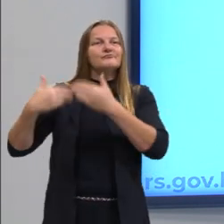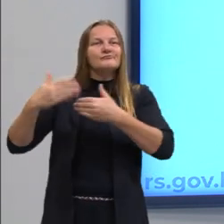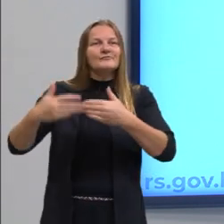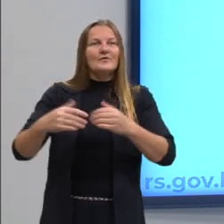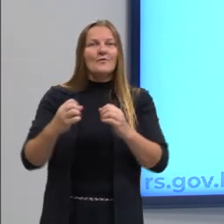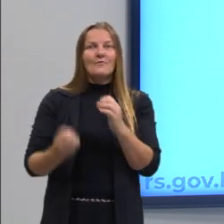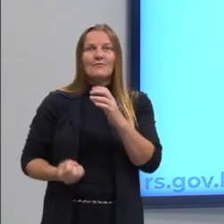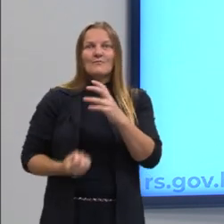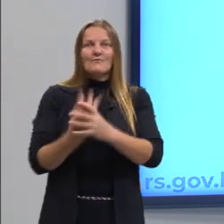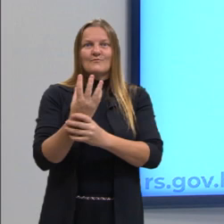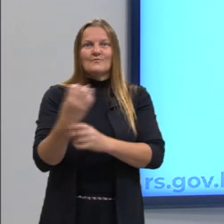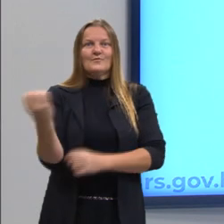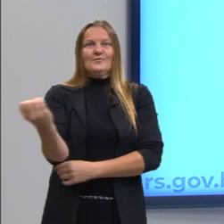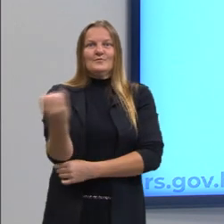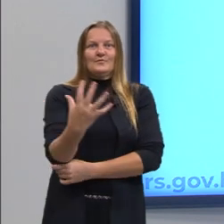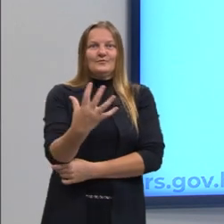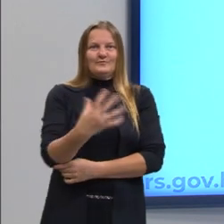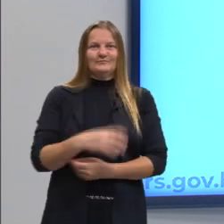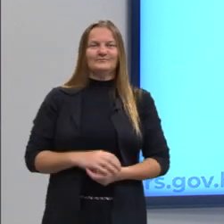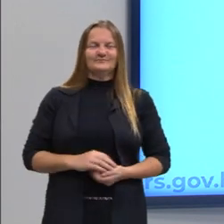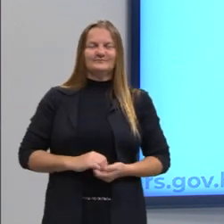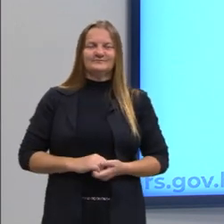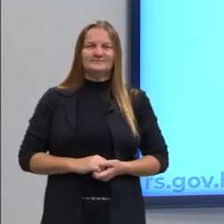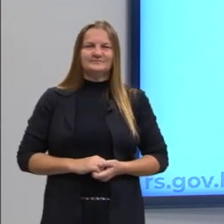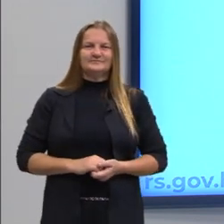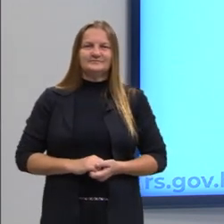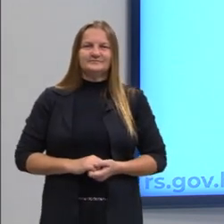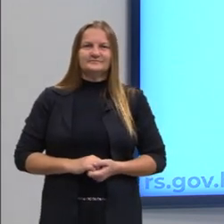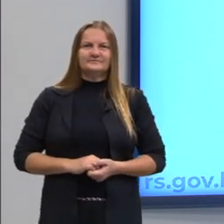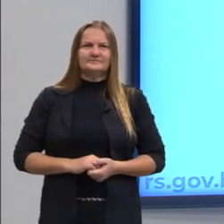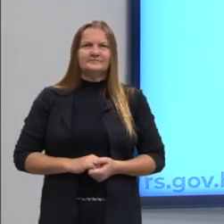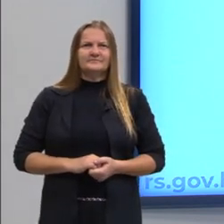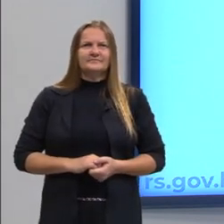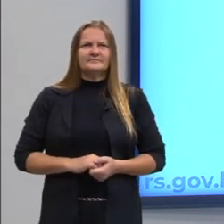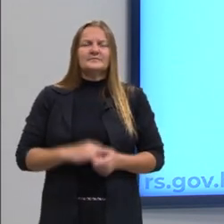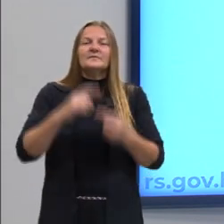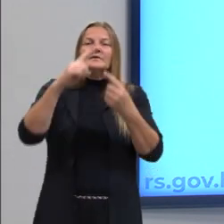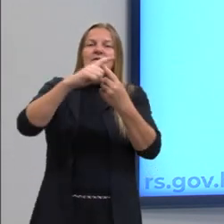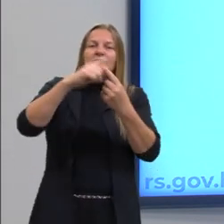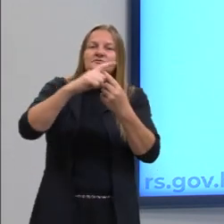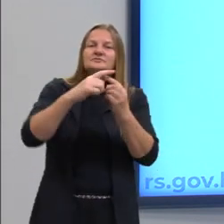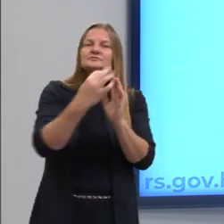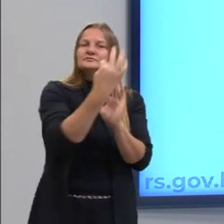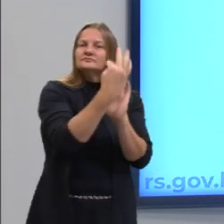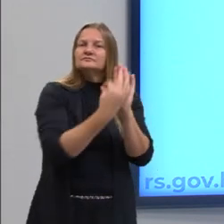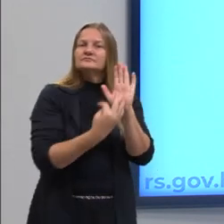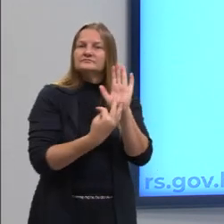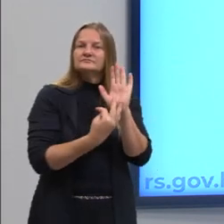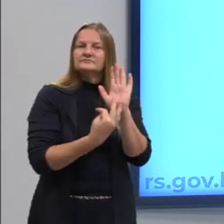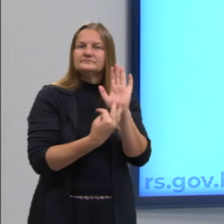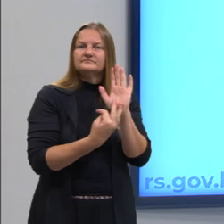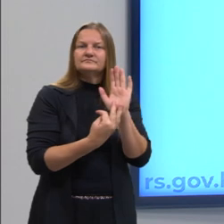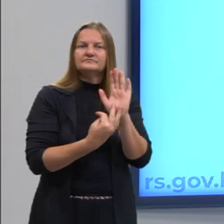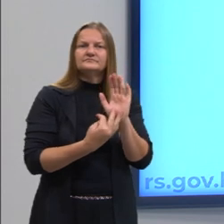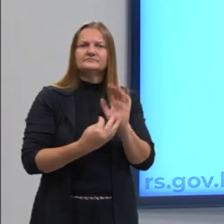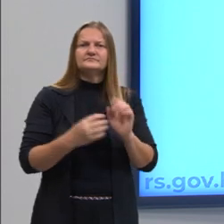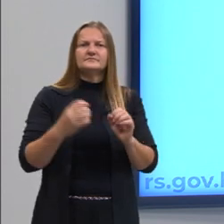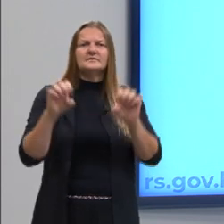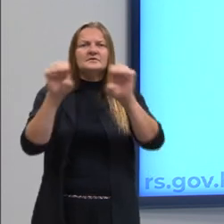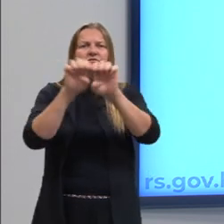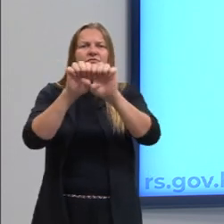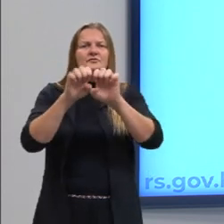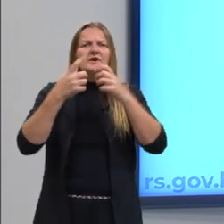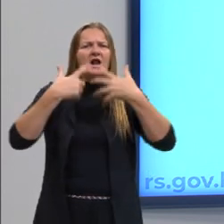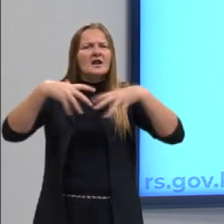necessário surgir esse gênero. Já os tipos textuais, que são as estruturas